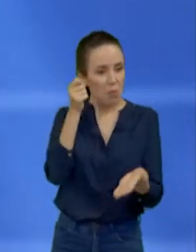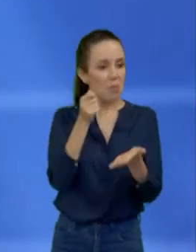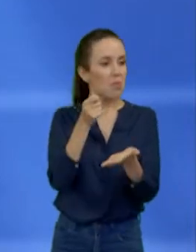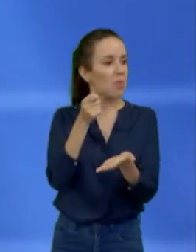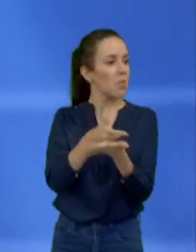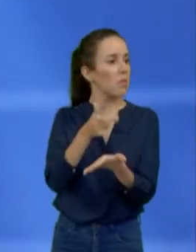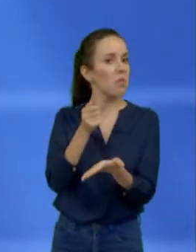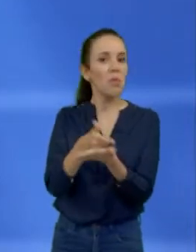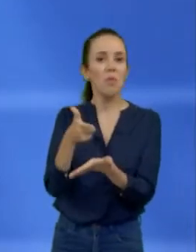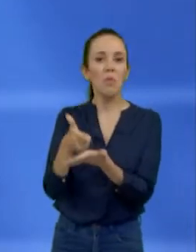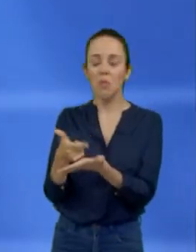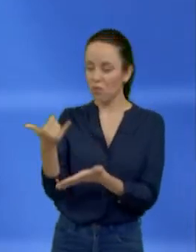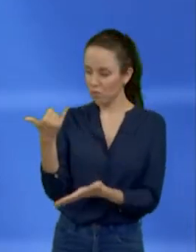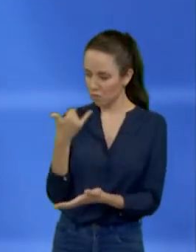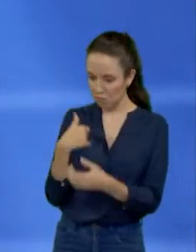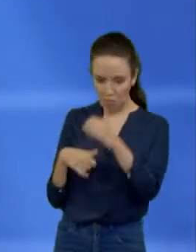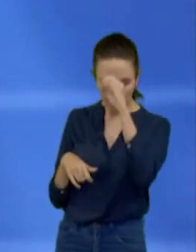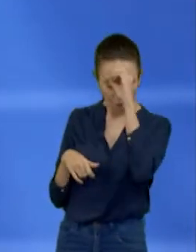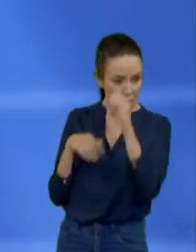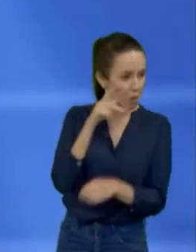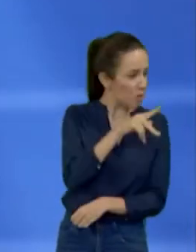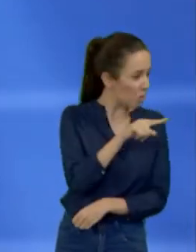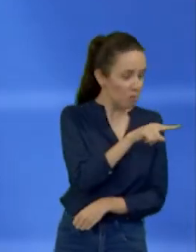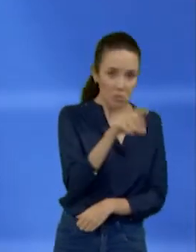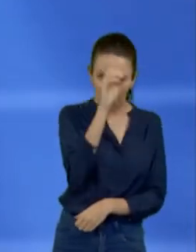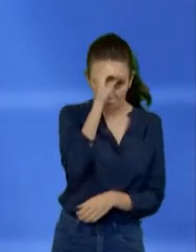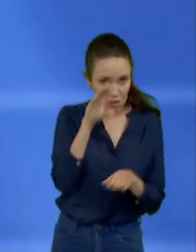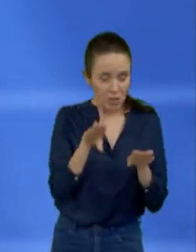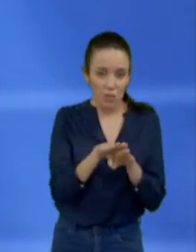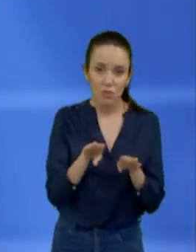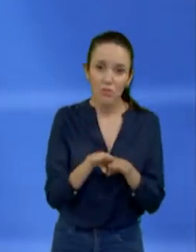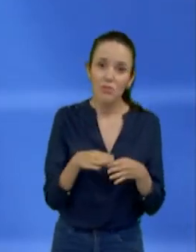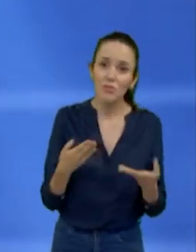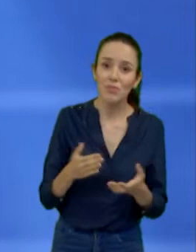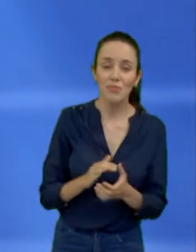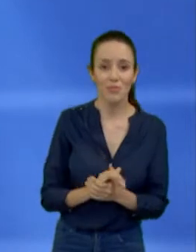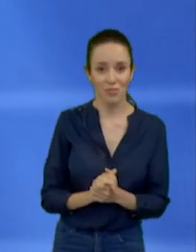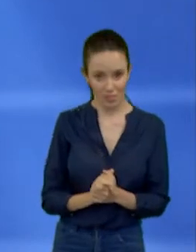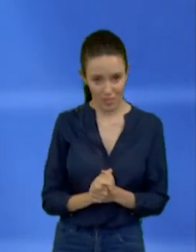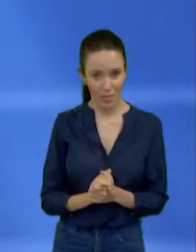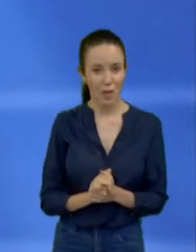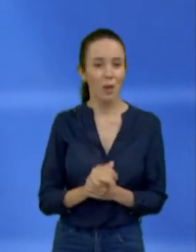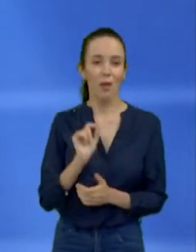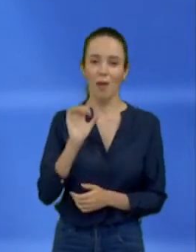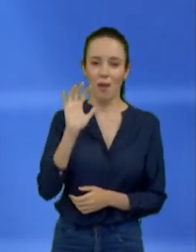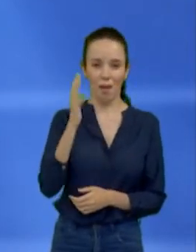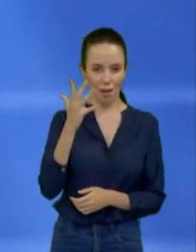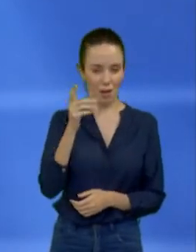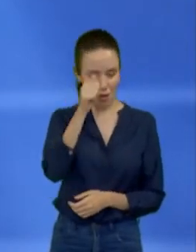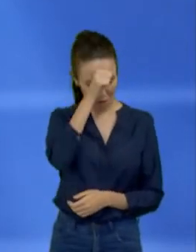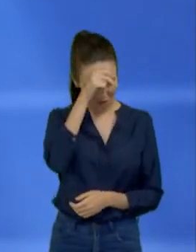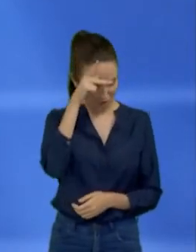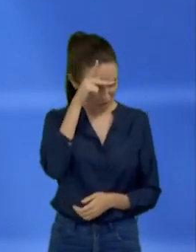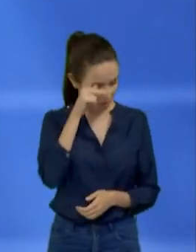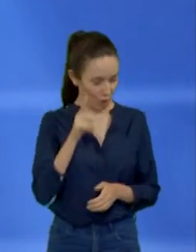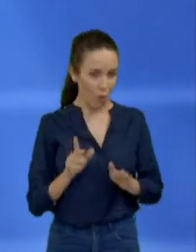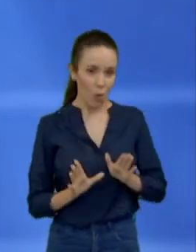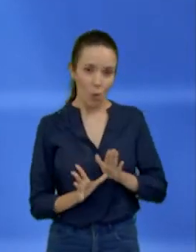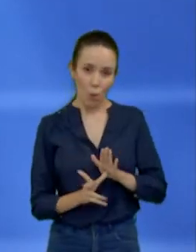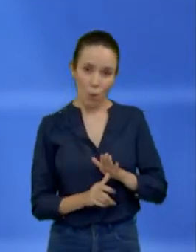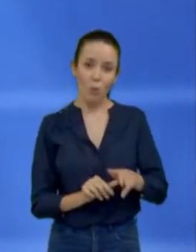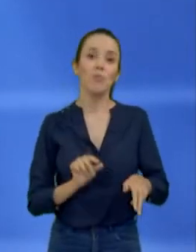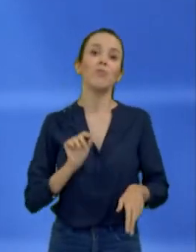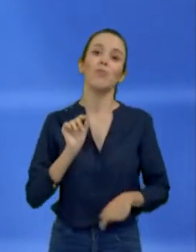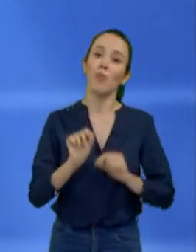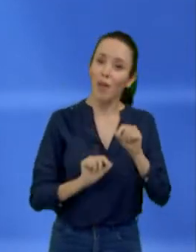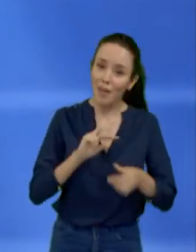Infelizmente, essas pessoas veem na educação um modo de surrupiar o dinheiro público. Qual é o